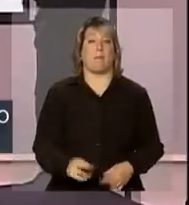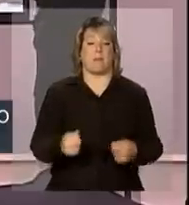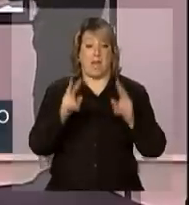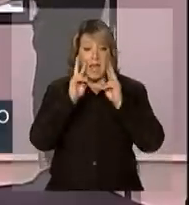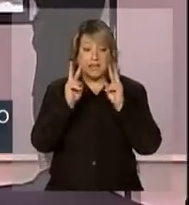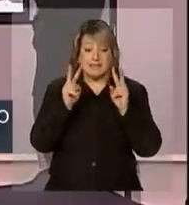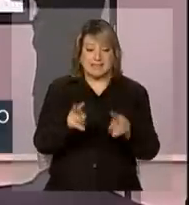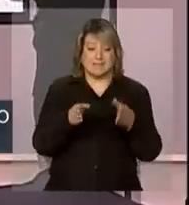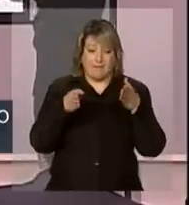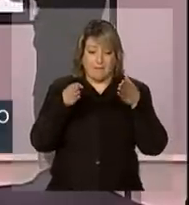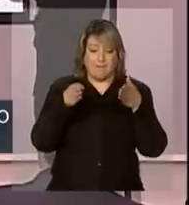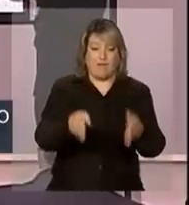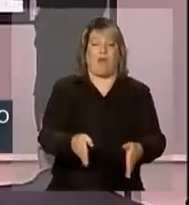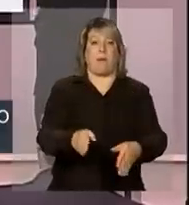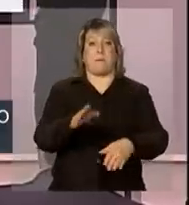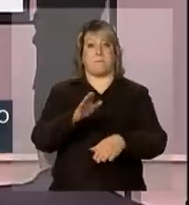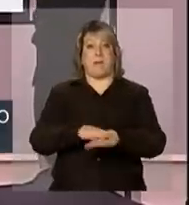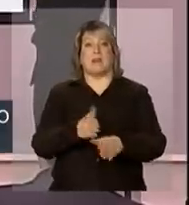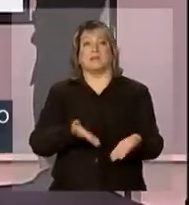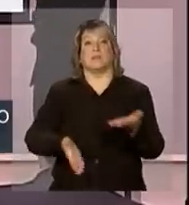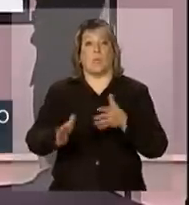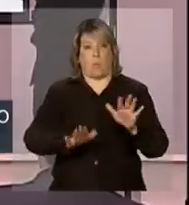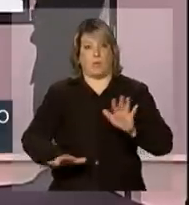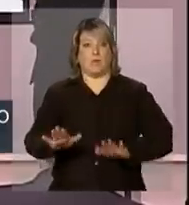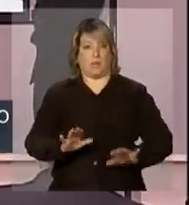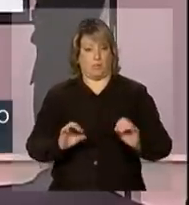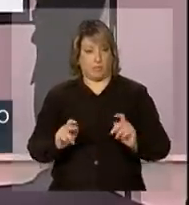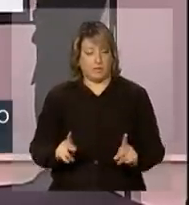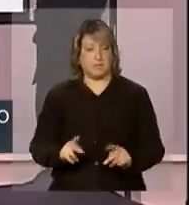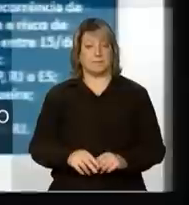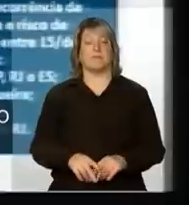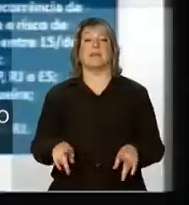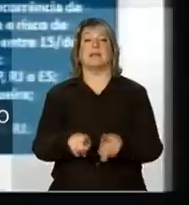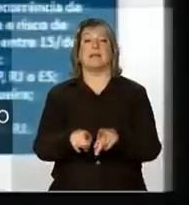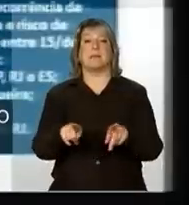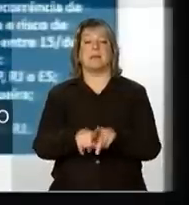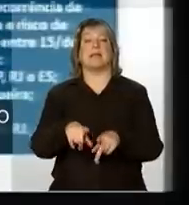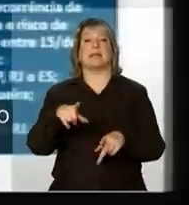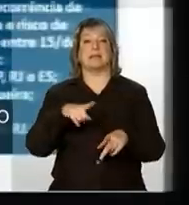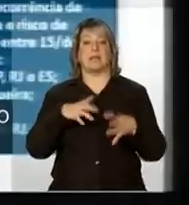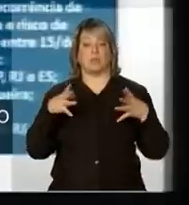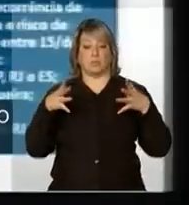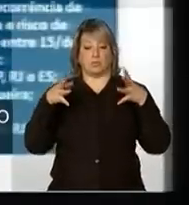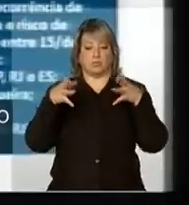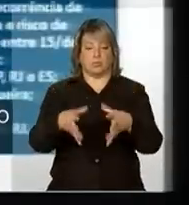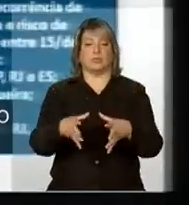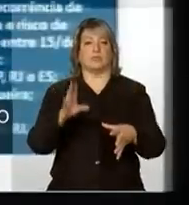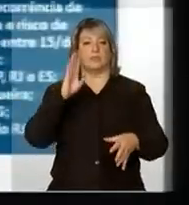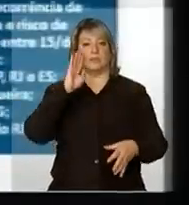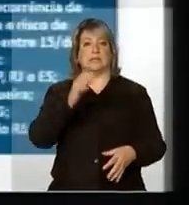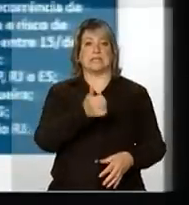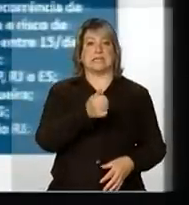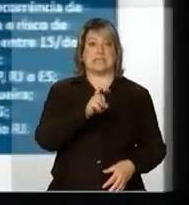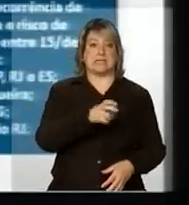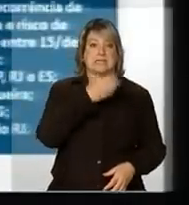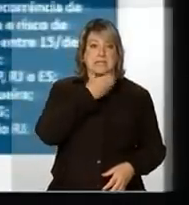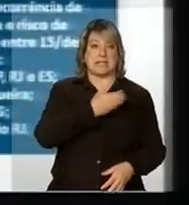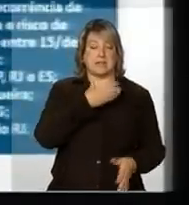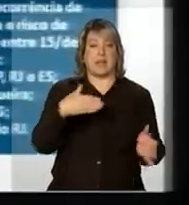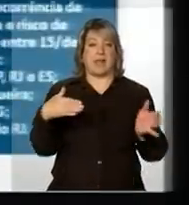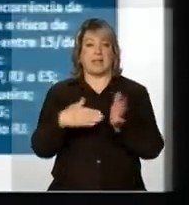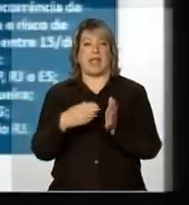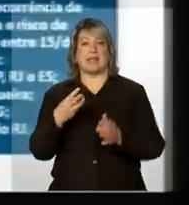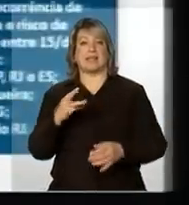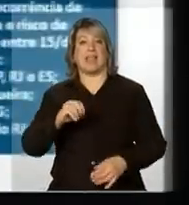cuidado. Está ok? E tem uma concentração também histórica entre 15 de dezembro e 30 de janeiro,